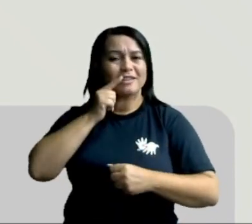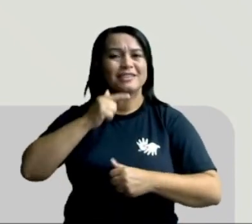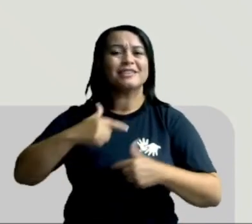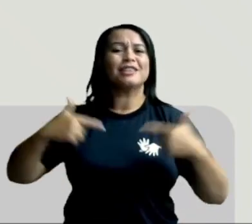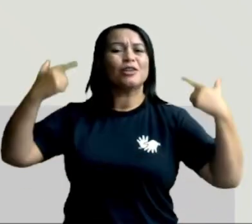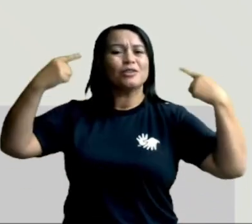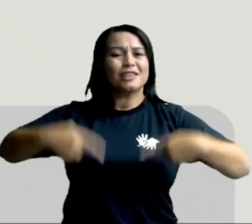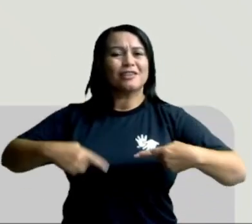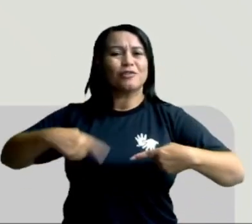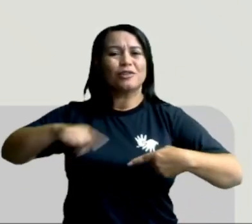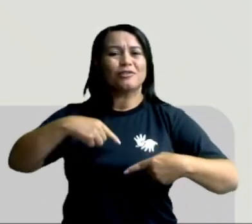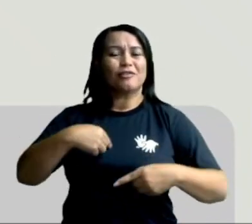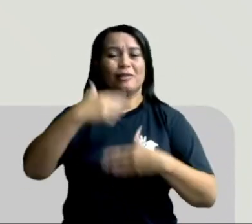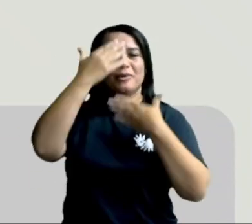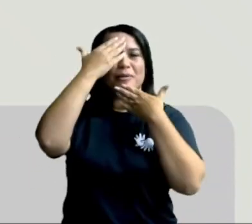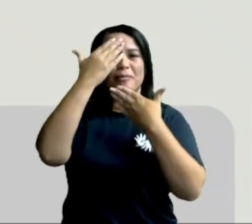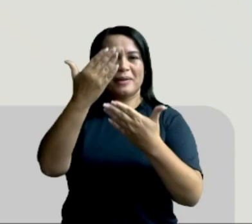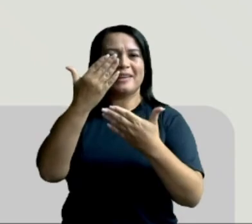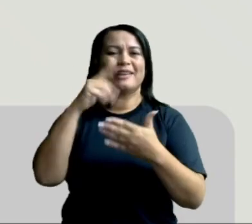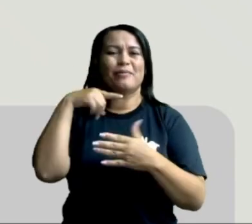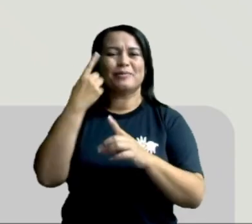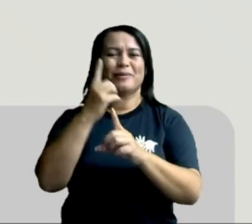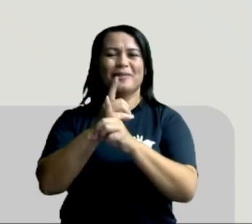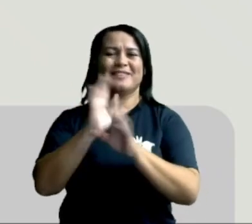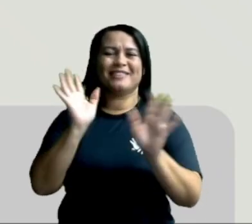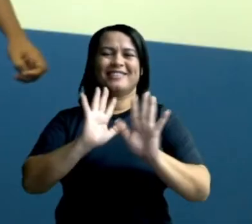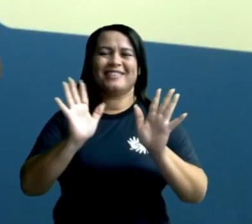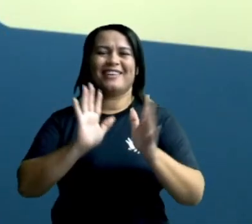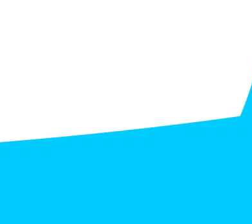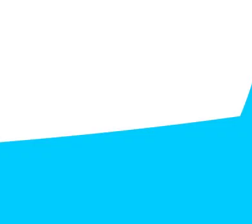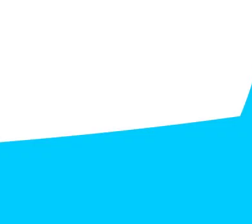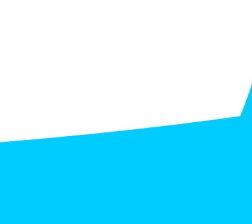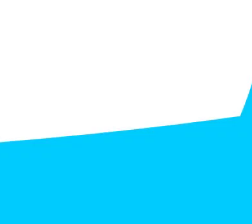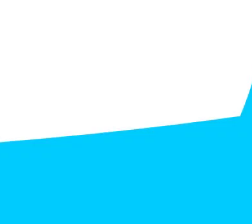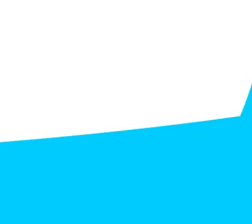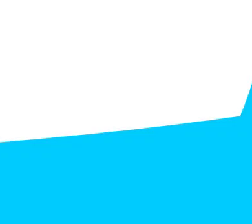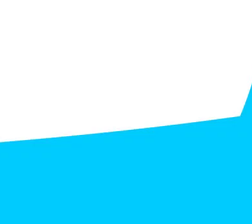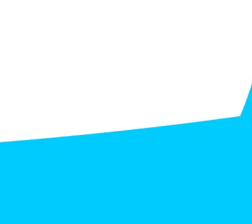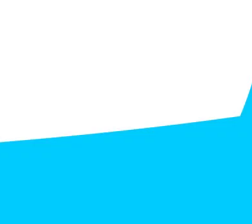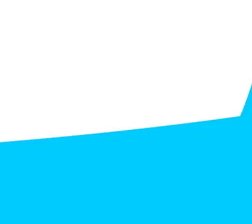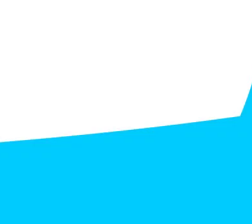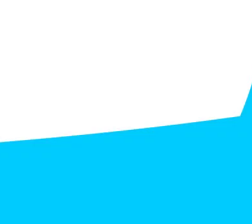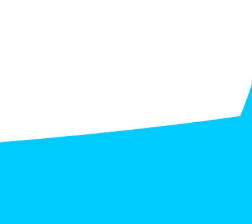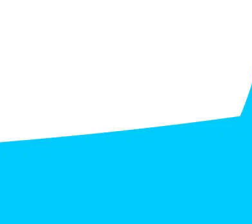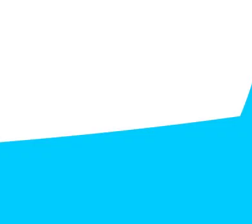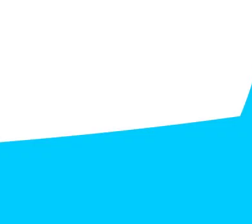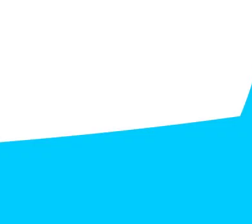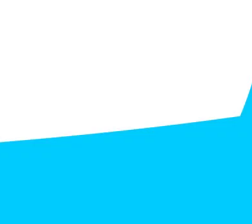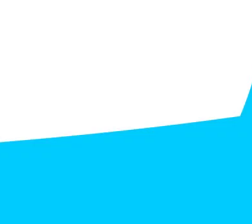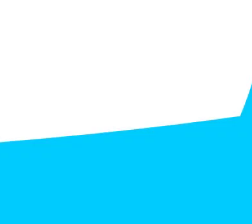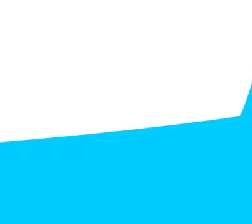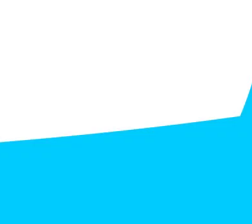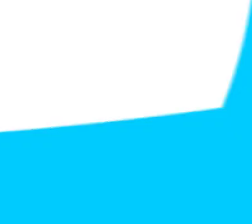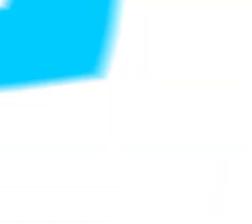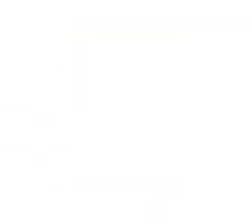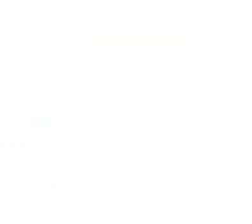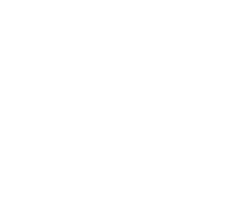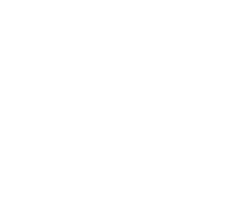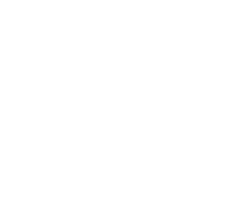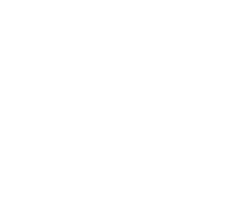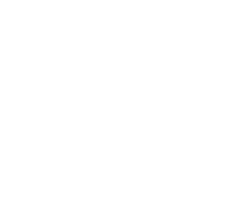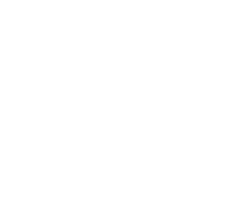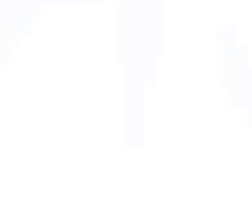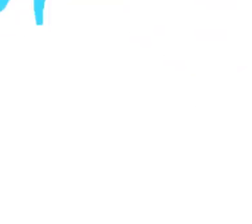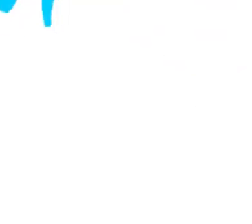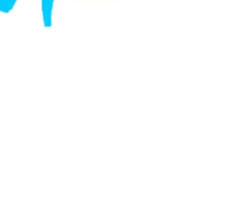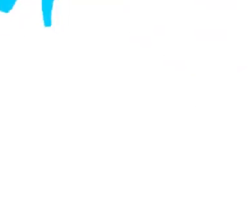Ok? Muito obrigado, gente. Até o próximo encontro. Tchau, tchau. Tchau, tchau.